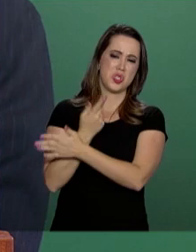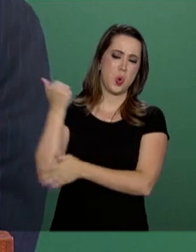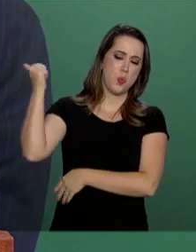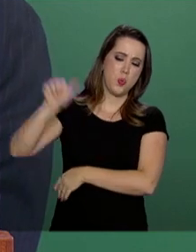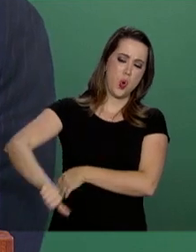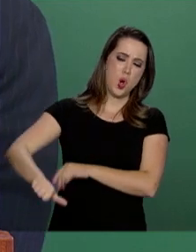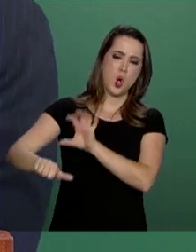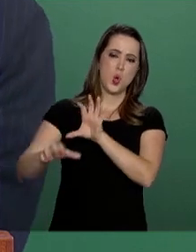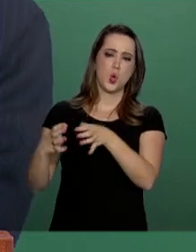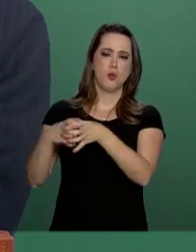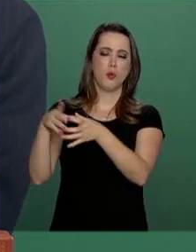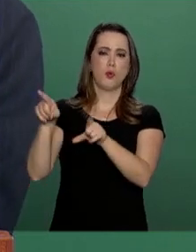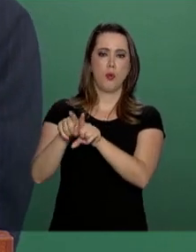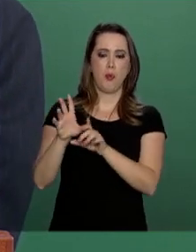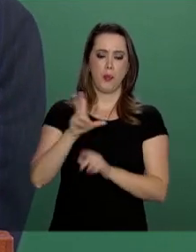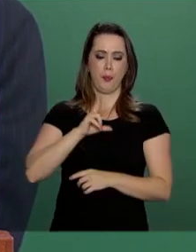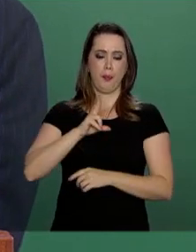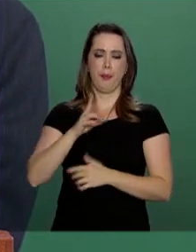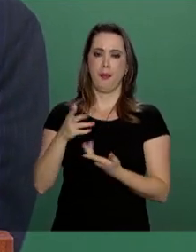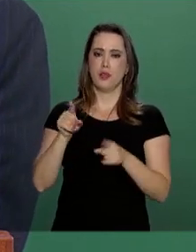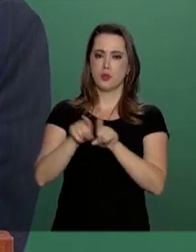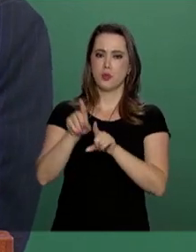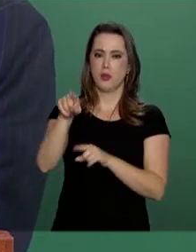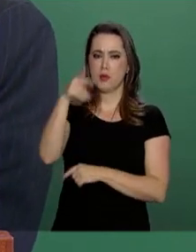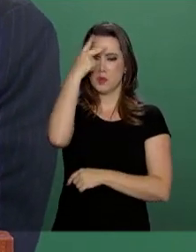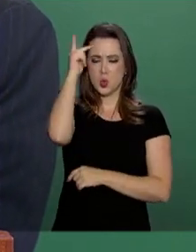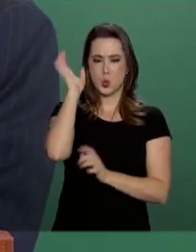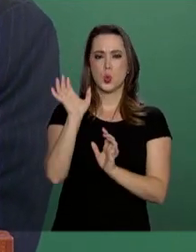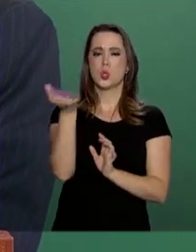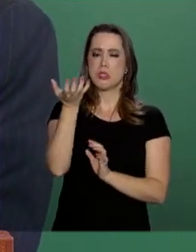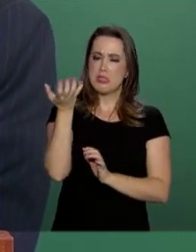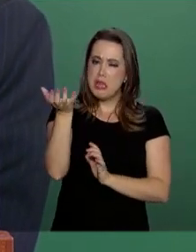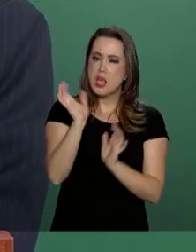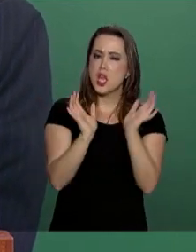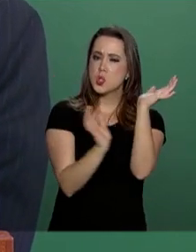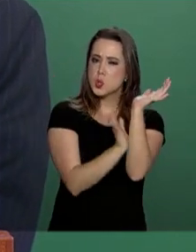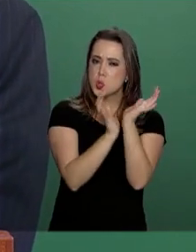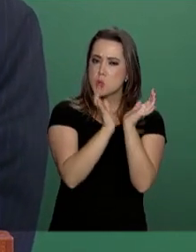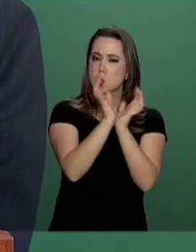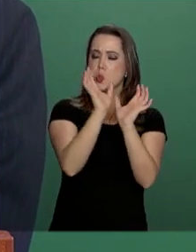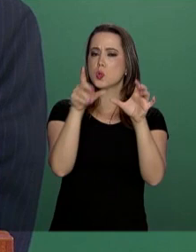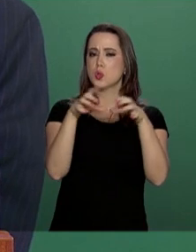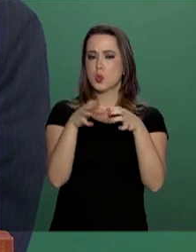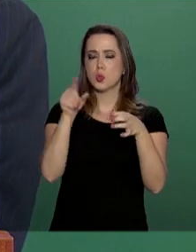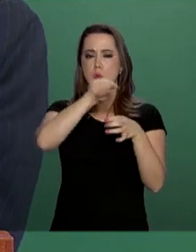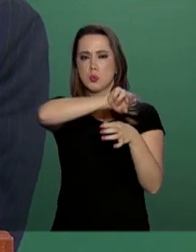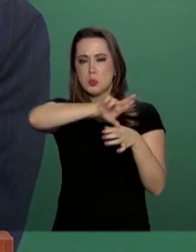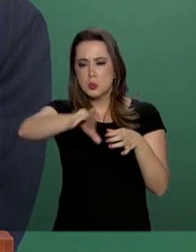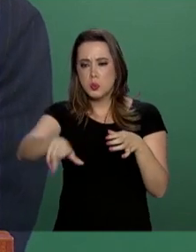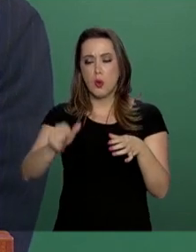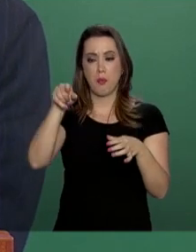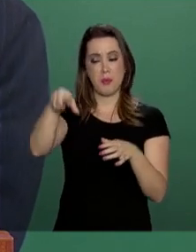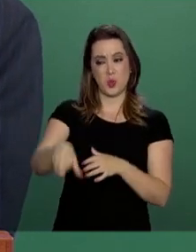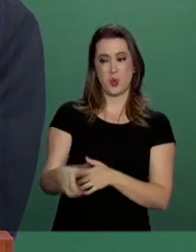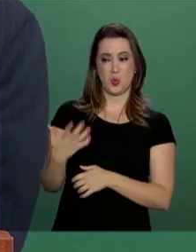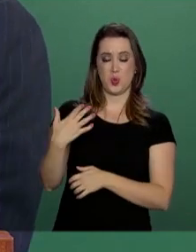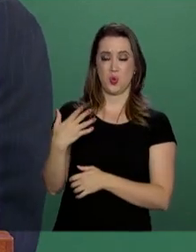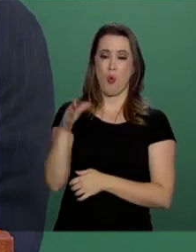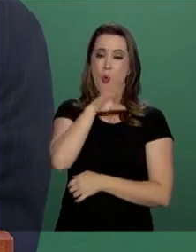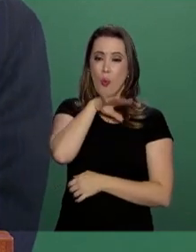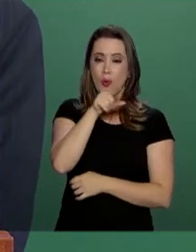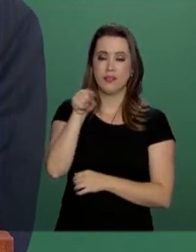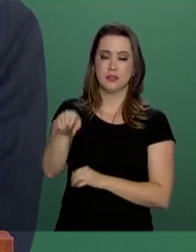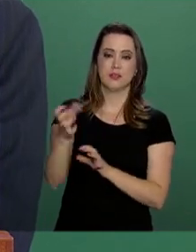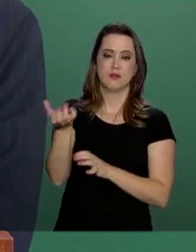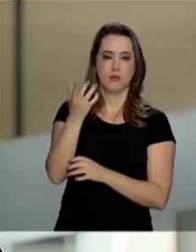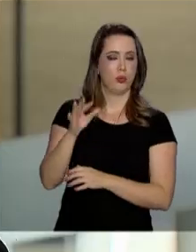piratas privados, burocratas corruptos e algumas criaturas do pântano político. Isso não é o futuro